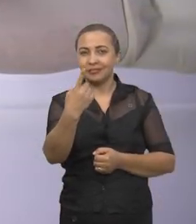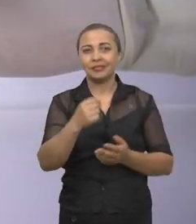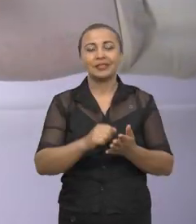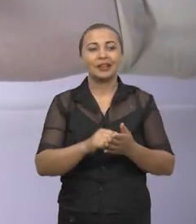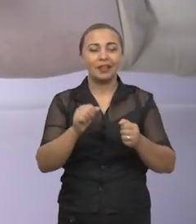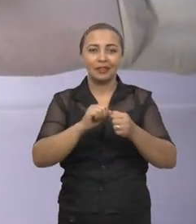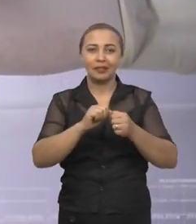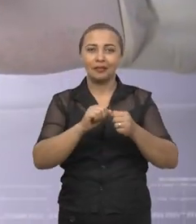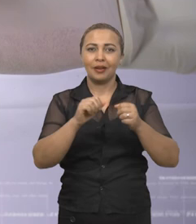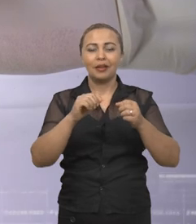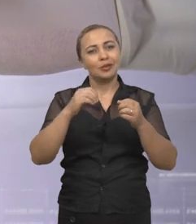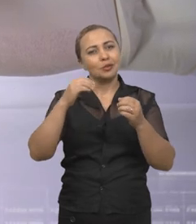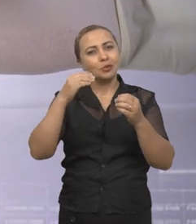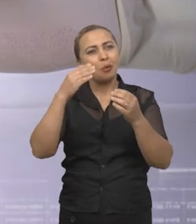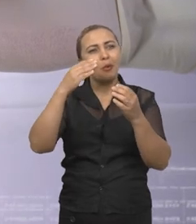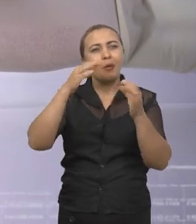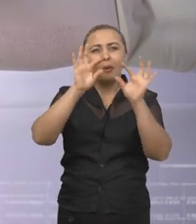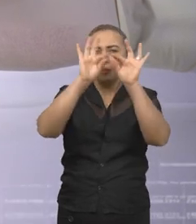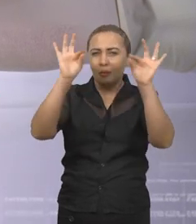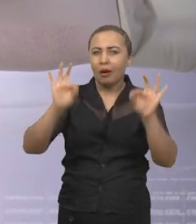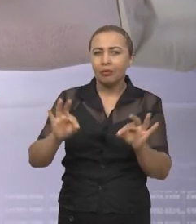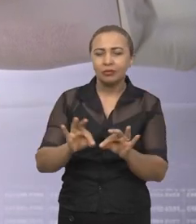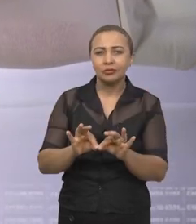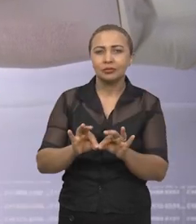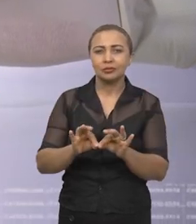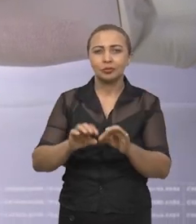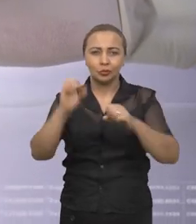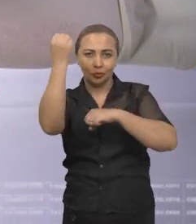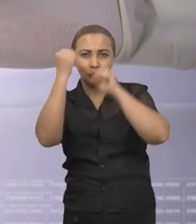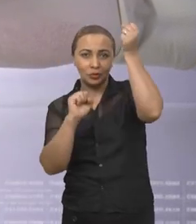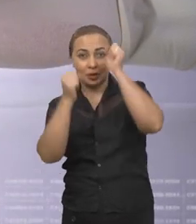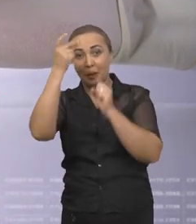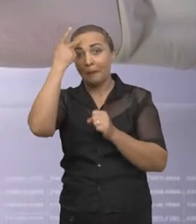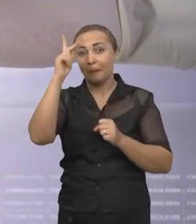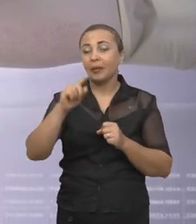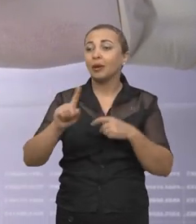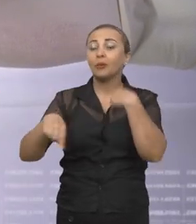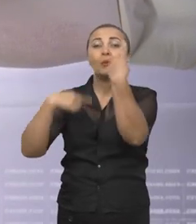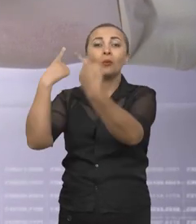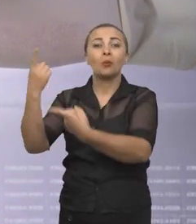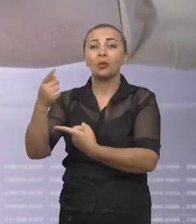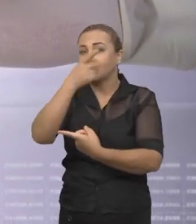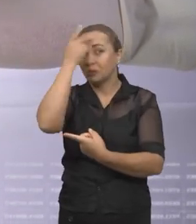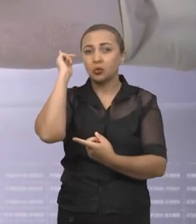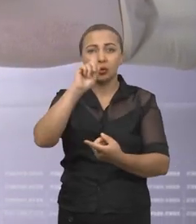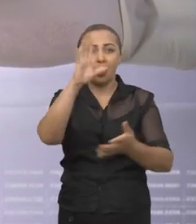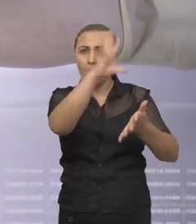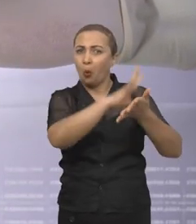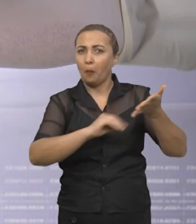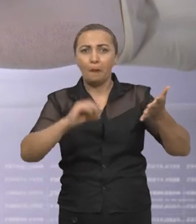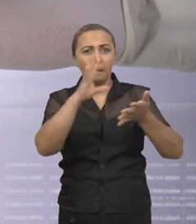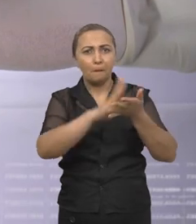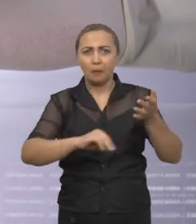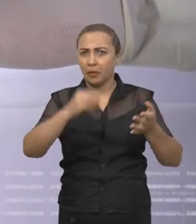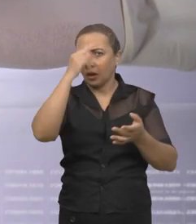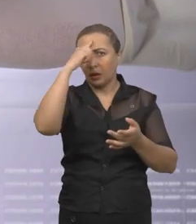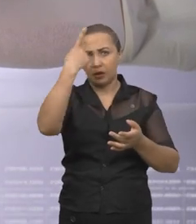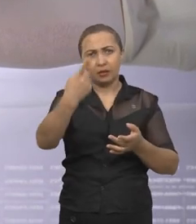ou elabora um processo industrial, para que outra pessoa não produza, não copie, né,